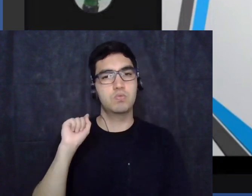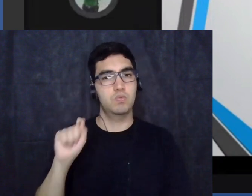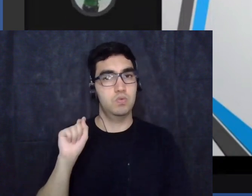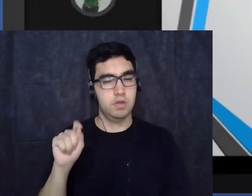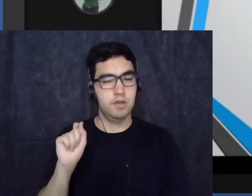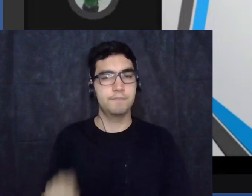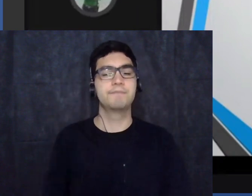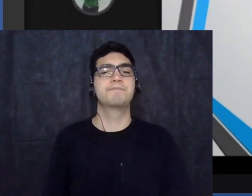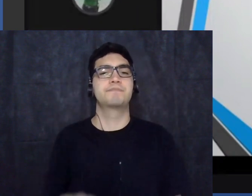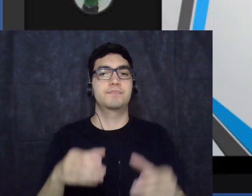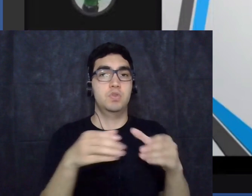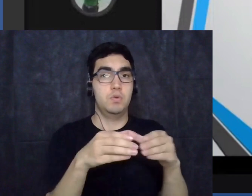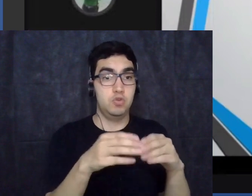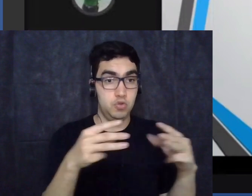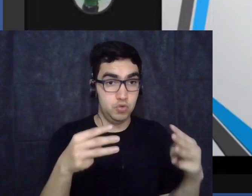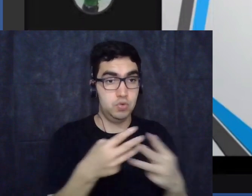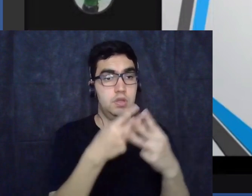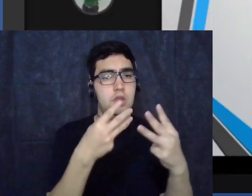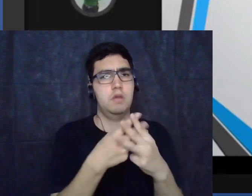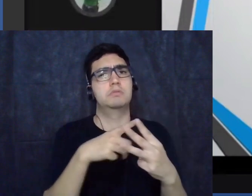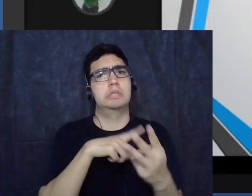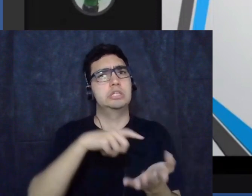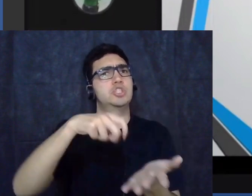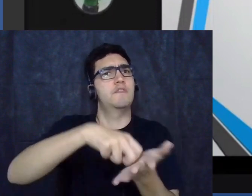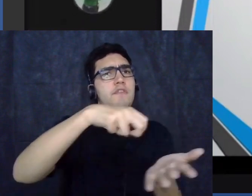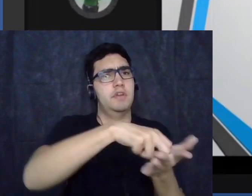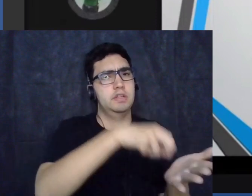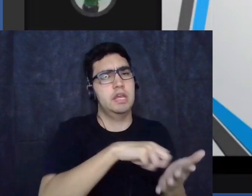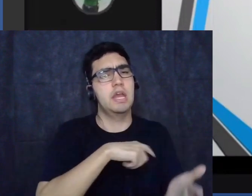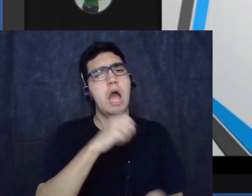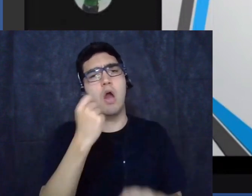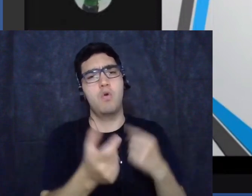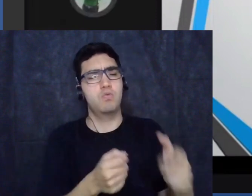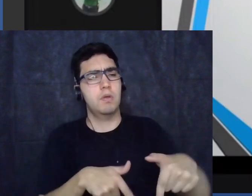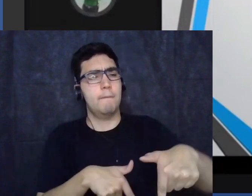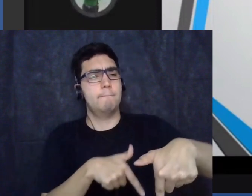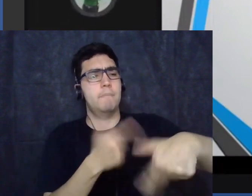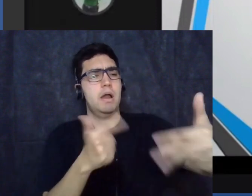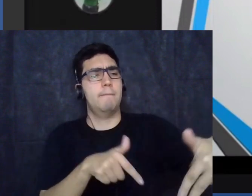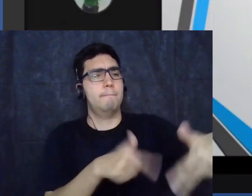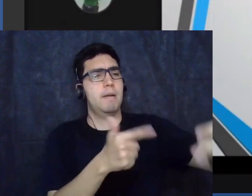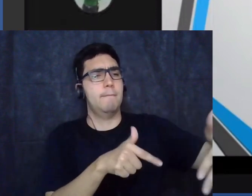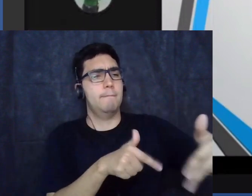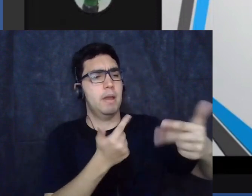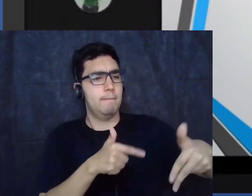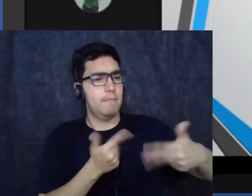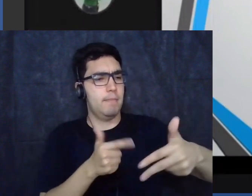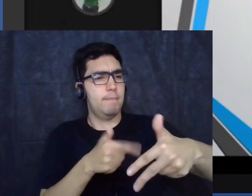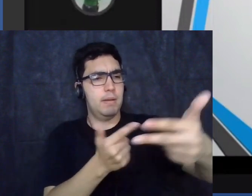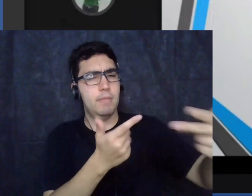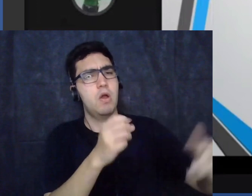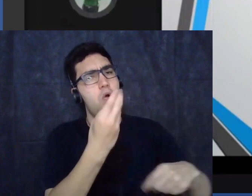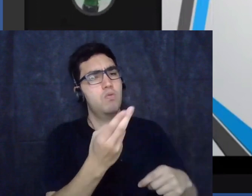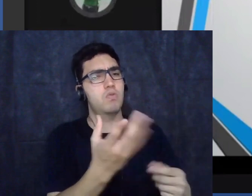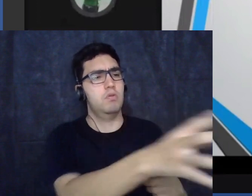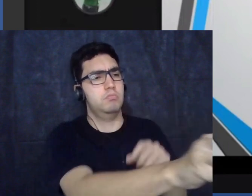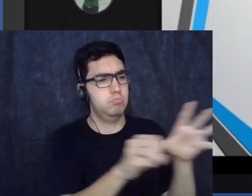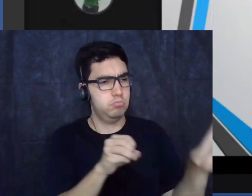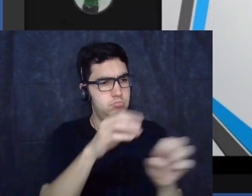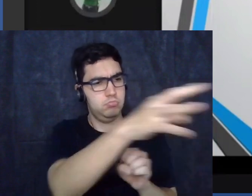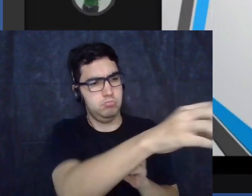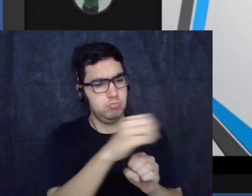sofrem uma série de agressão alguns são assassinados outros são presos aí são imagens do dia de